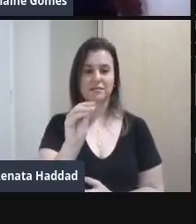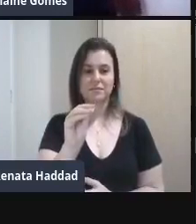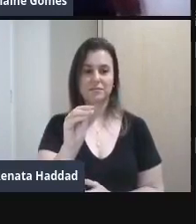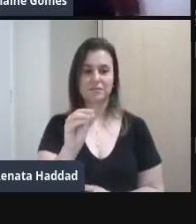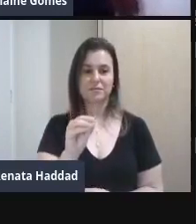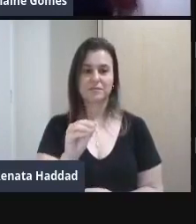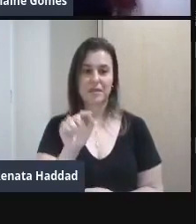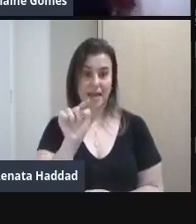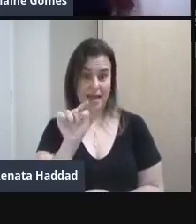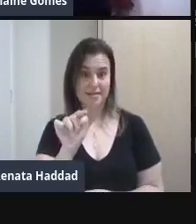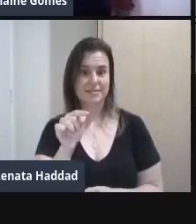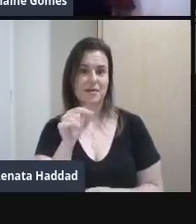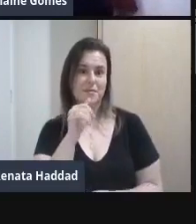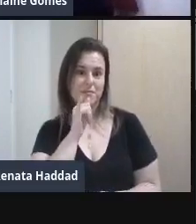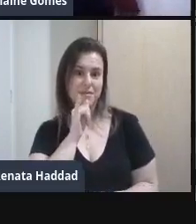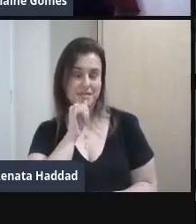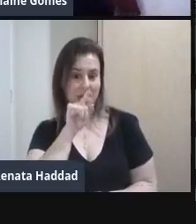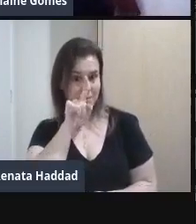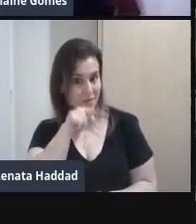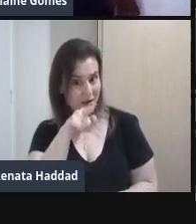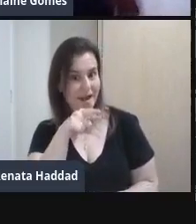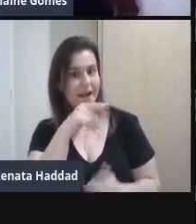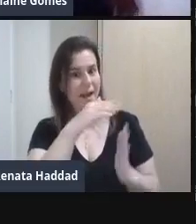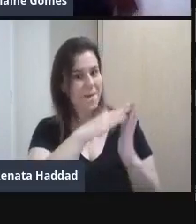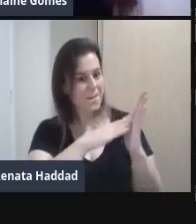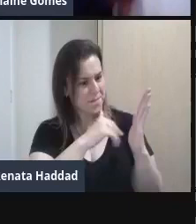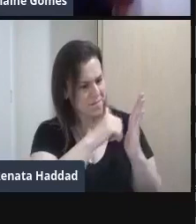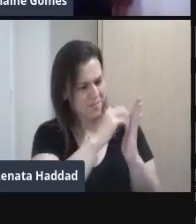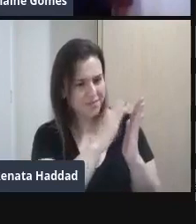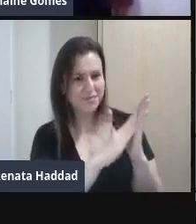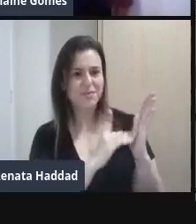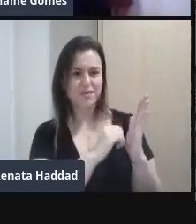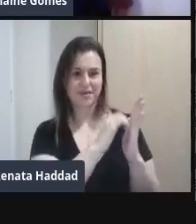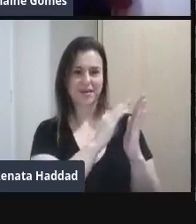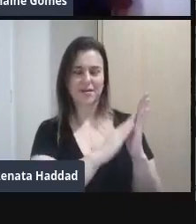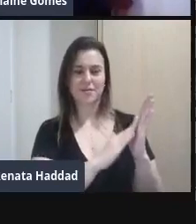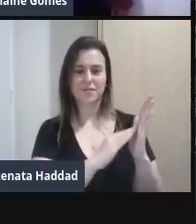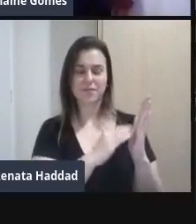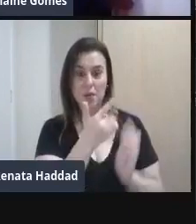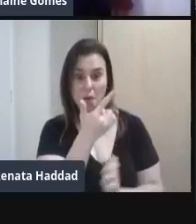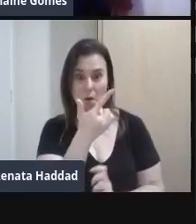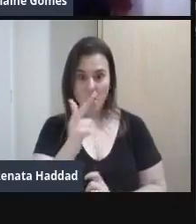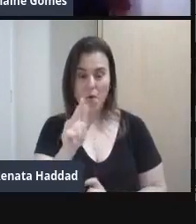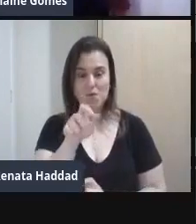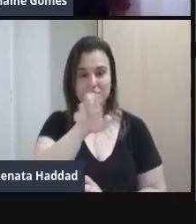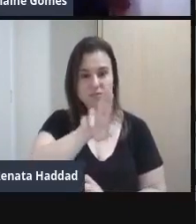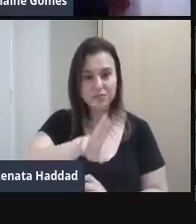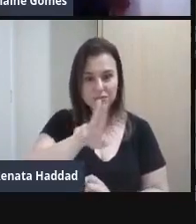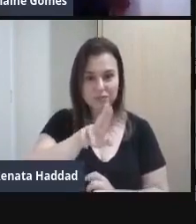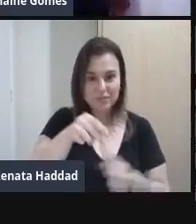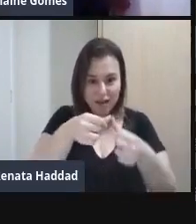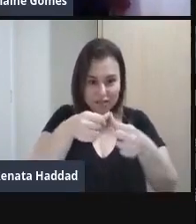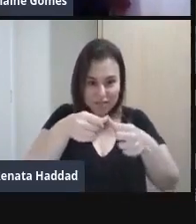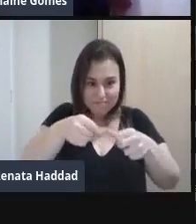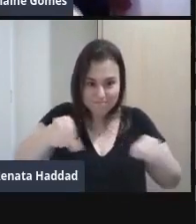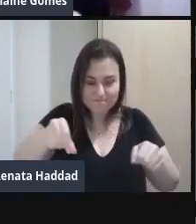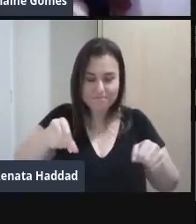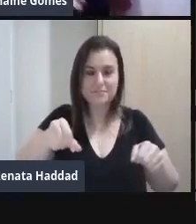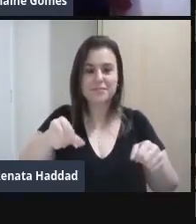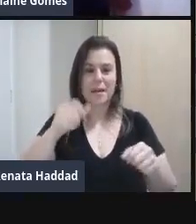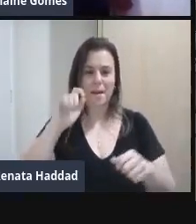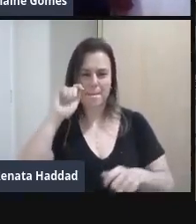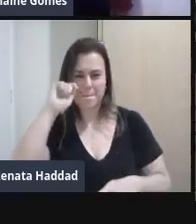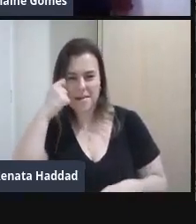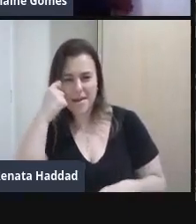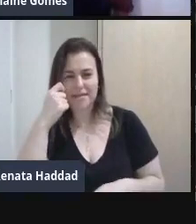por exemplo É feita A pintura A mão Pincel Outras com fitas Adesivas Cor preta Então